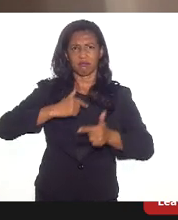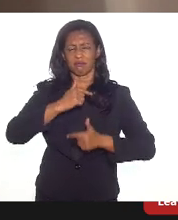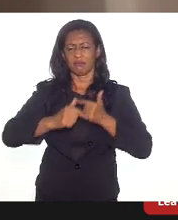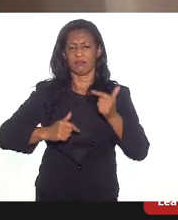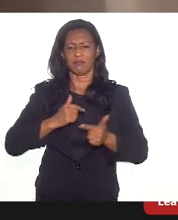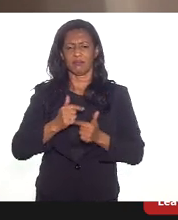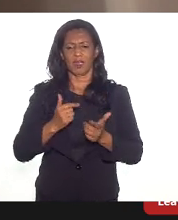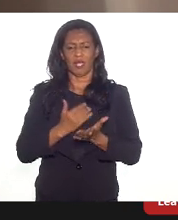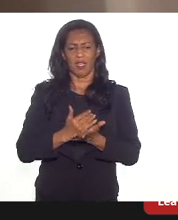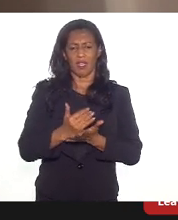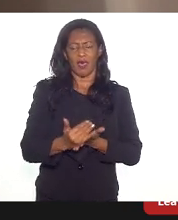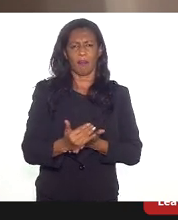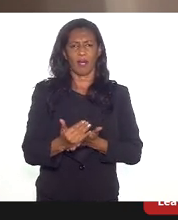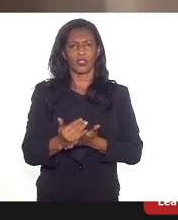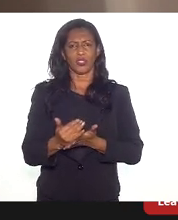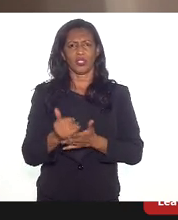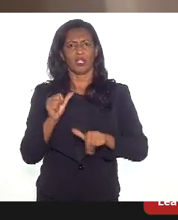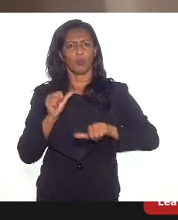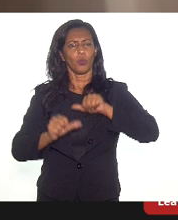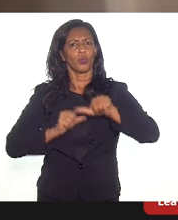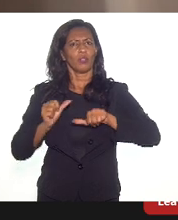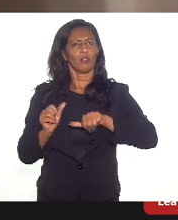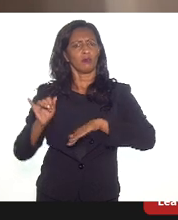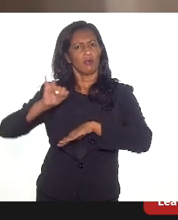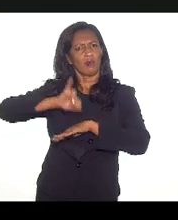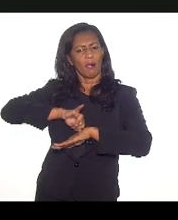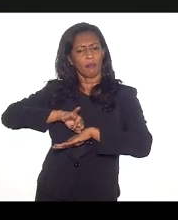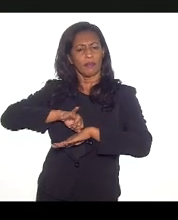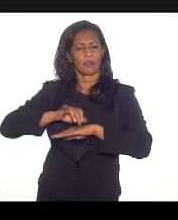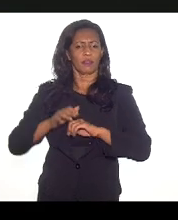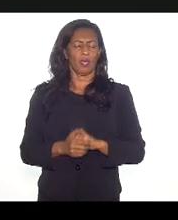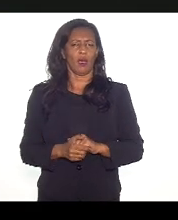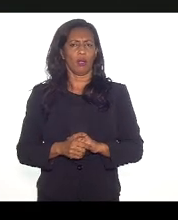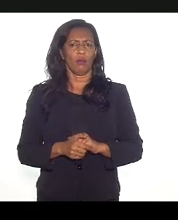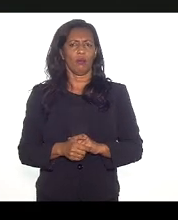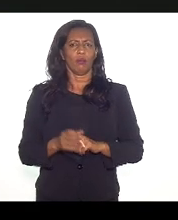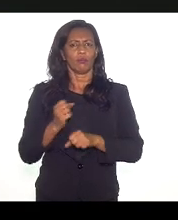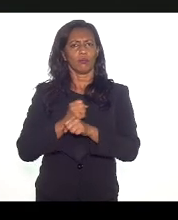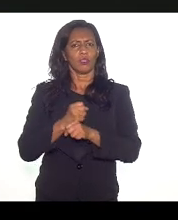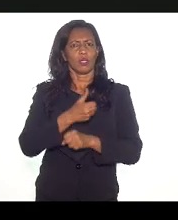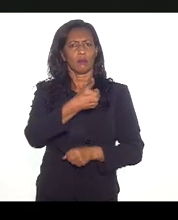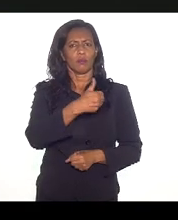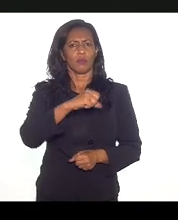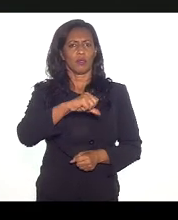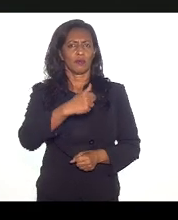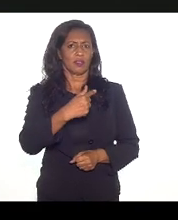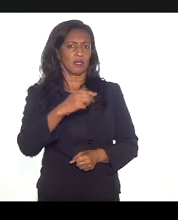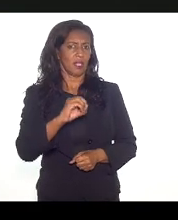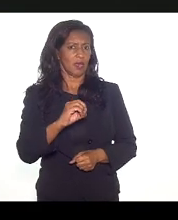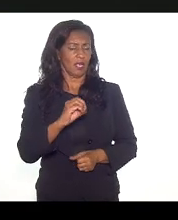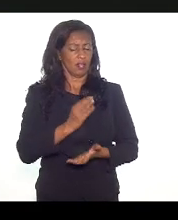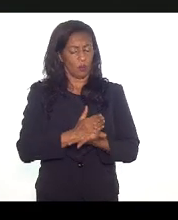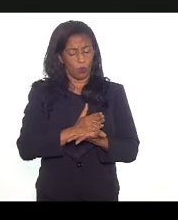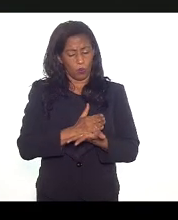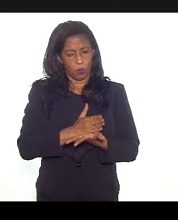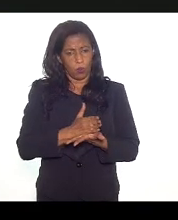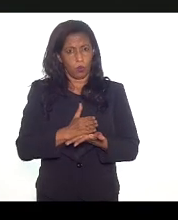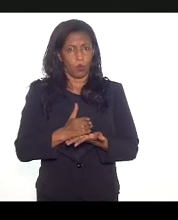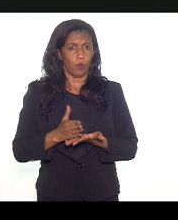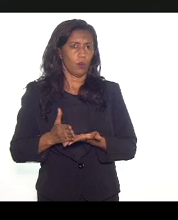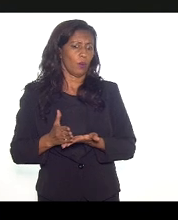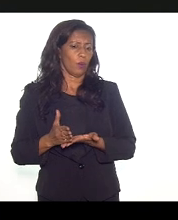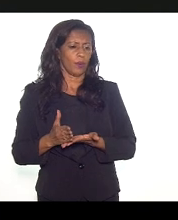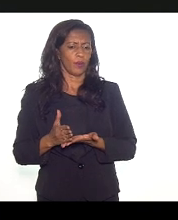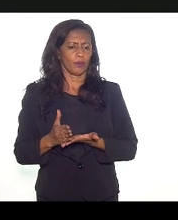da mudança, quer dizer, da capital e da consolidação dessa mudança nos anos 70, e a partir dos anos 70, se a gente